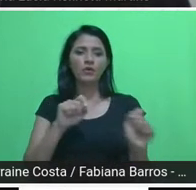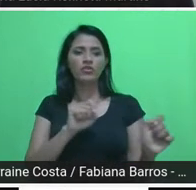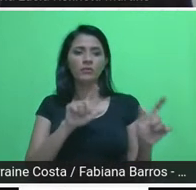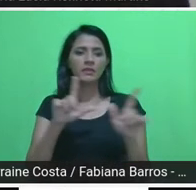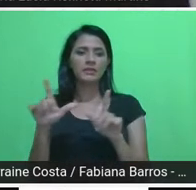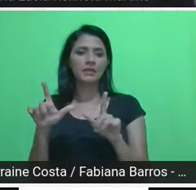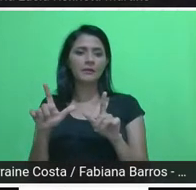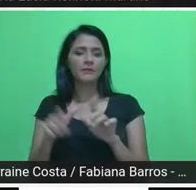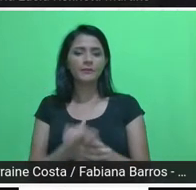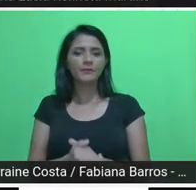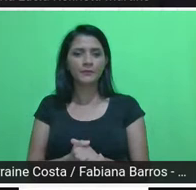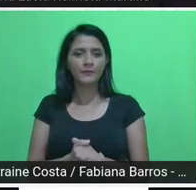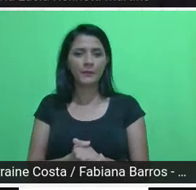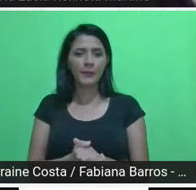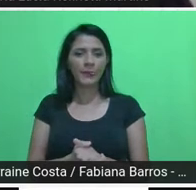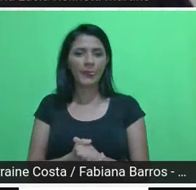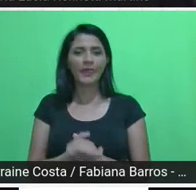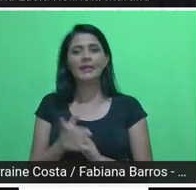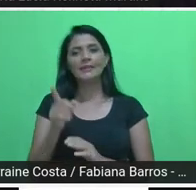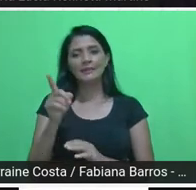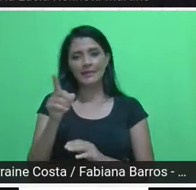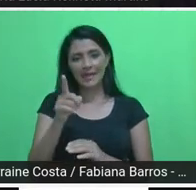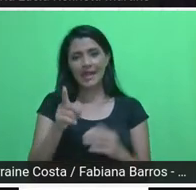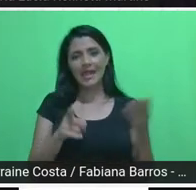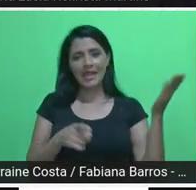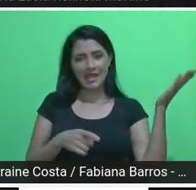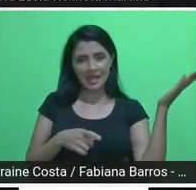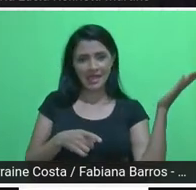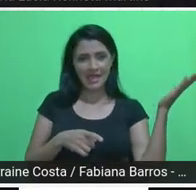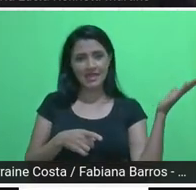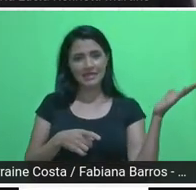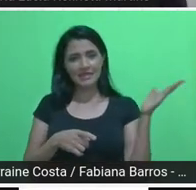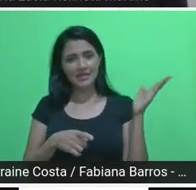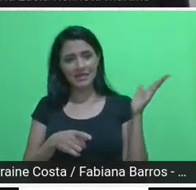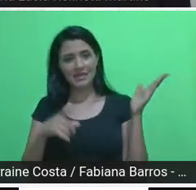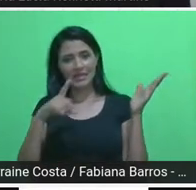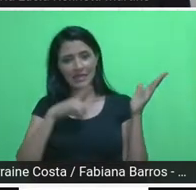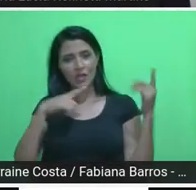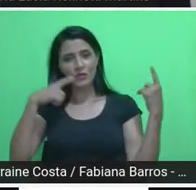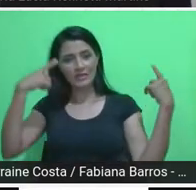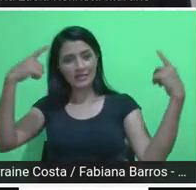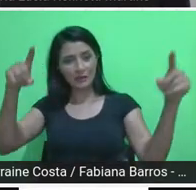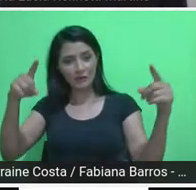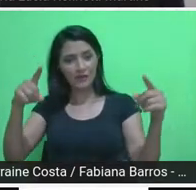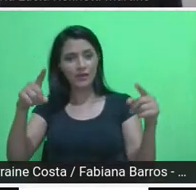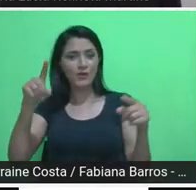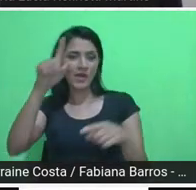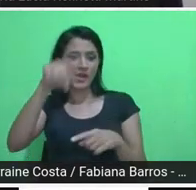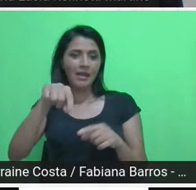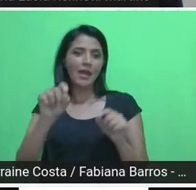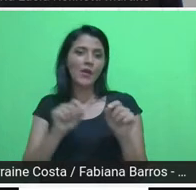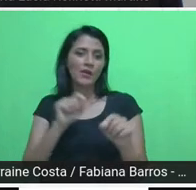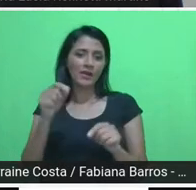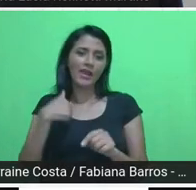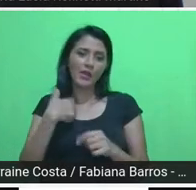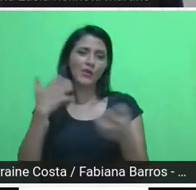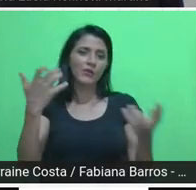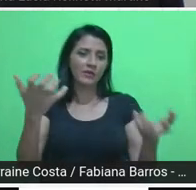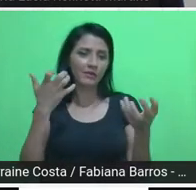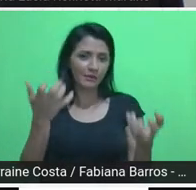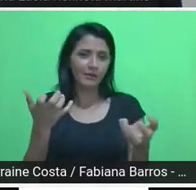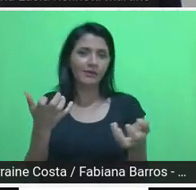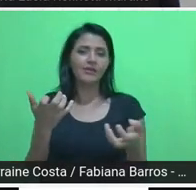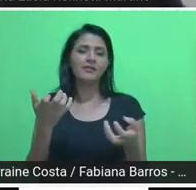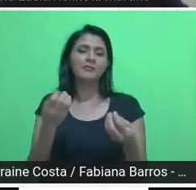Bom, e aqui é onde eu acho que fica todo o desafio e que eu gostaria de deixar para o